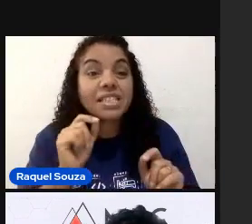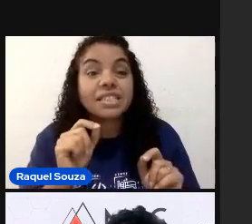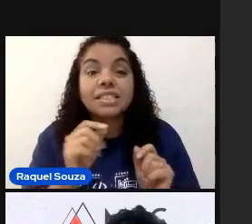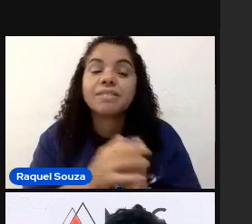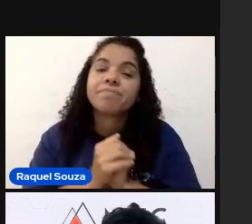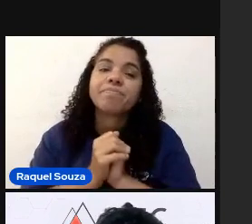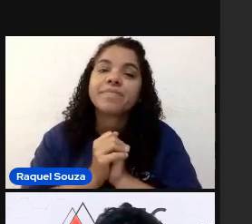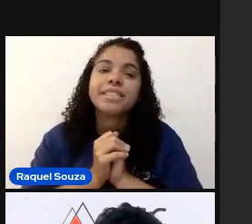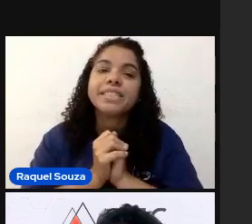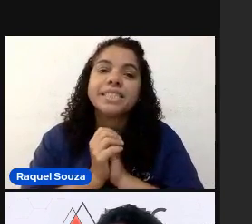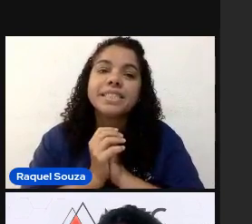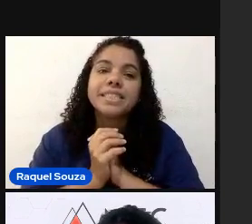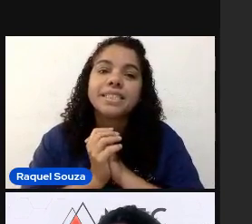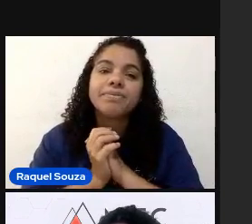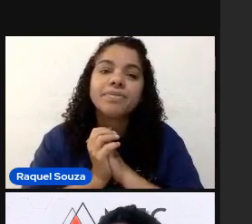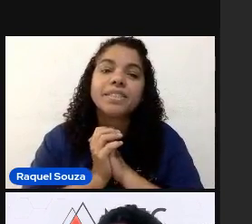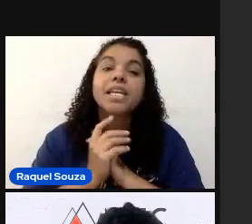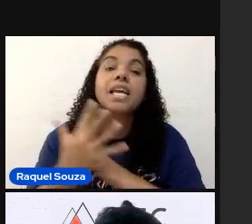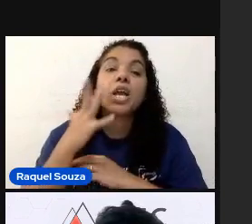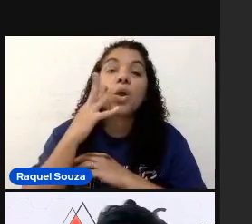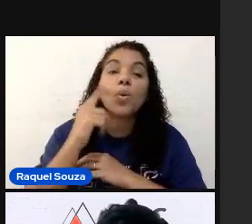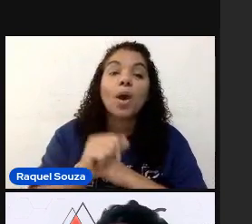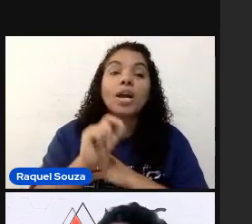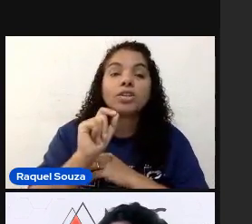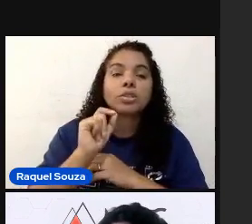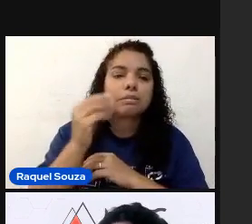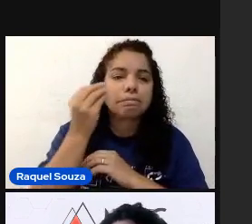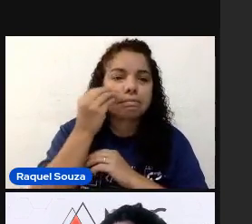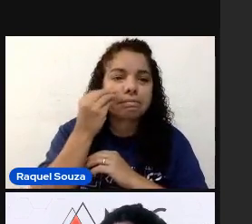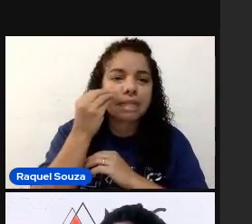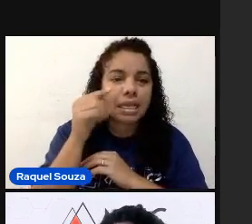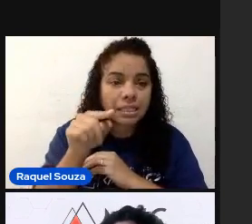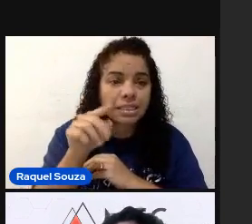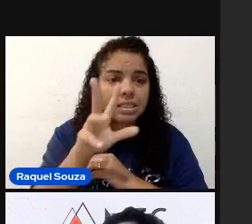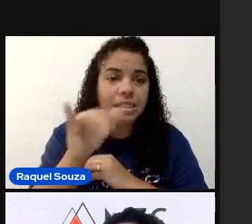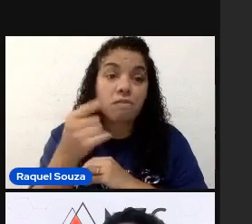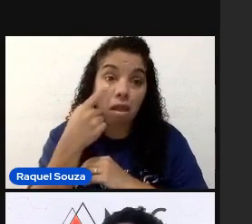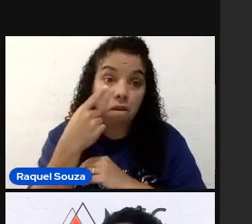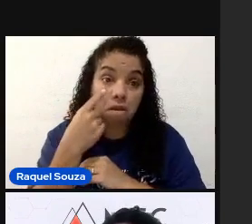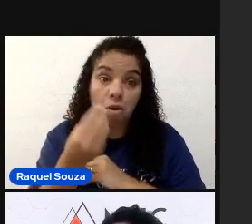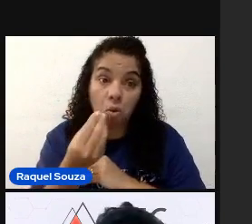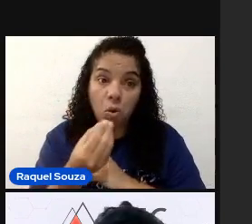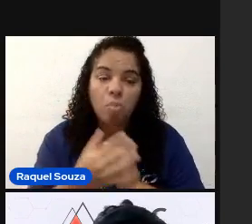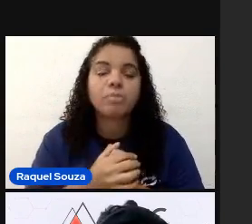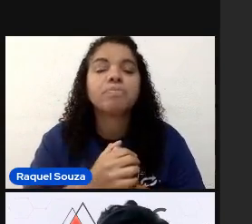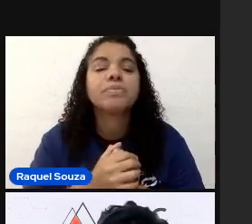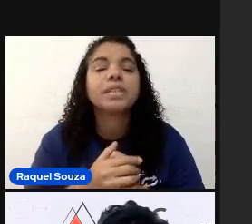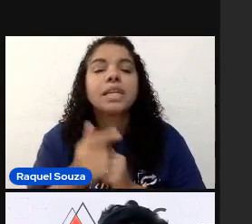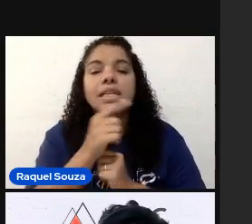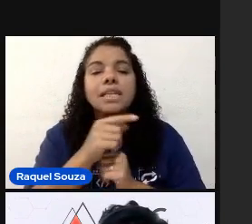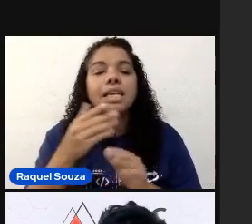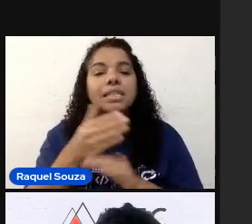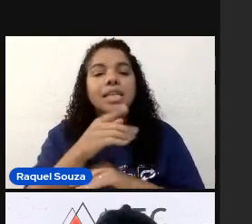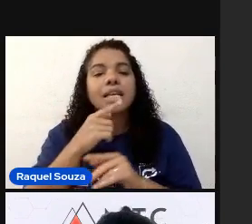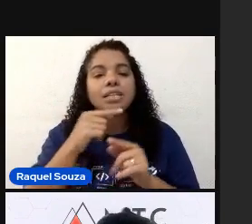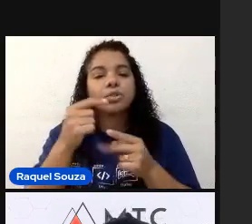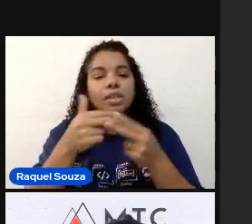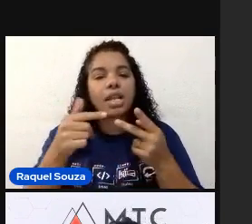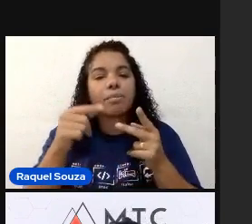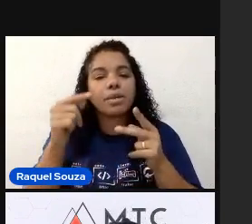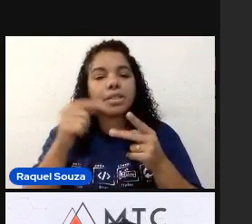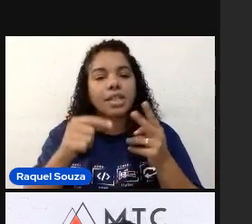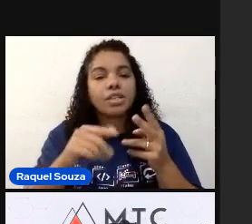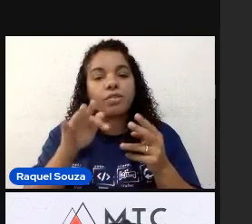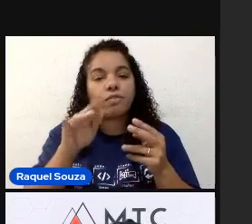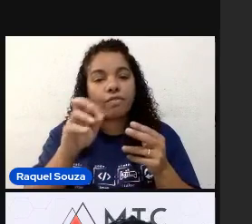Mas... Eu acho que... Testando ele, vocês vão ver como é que é. Ele acessa os elementos nativos do Flutter. Então,